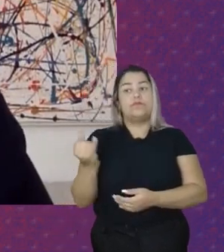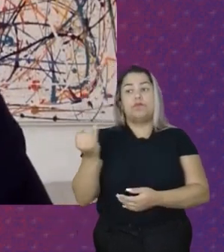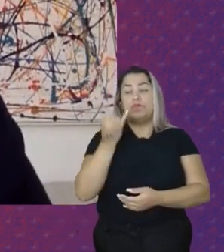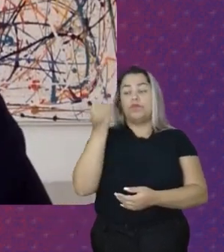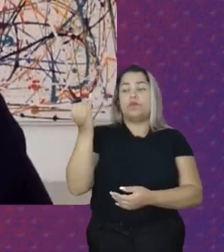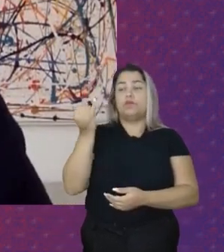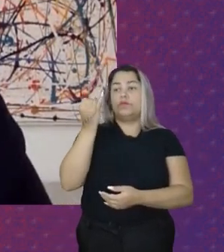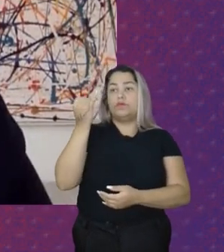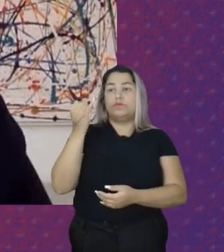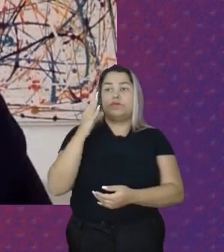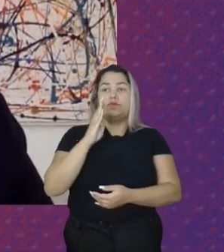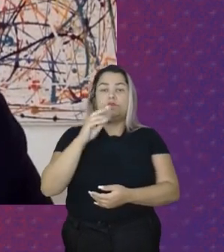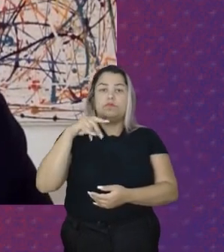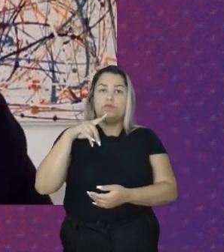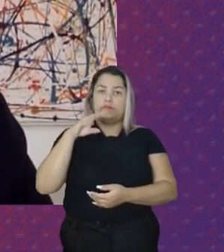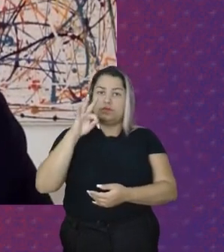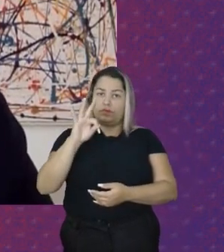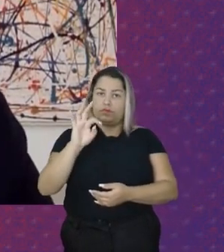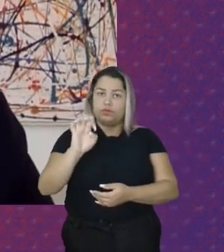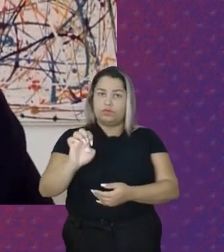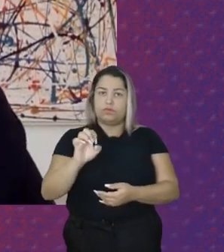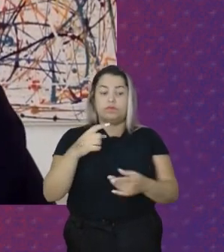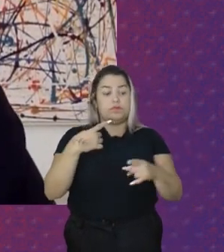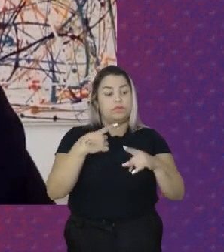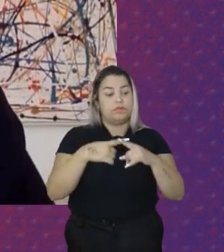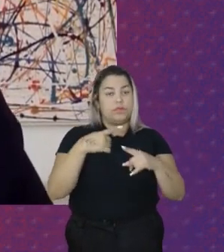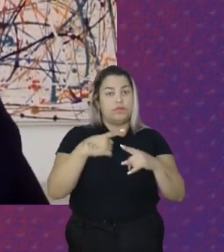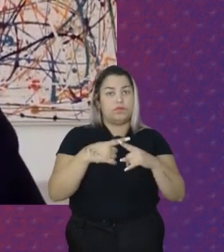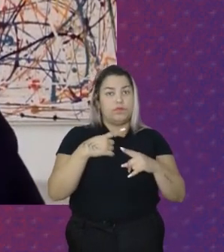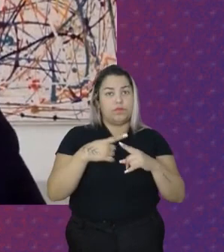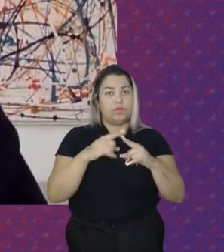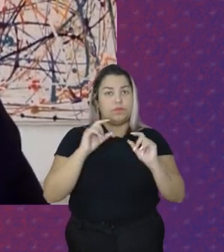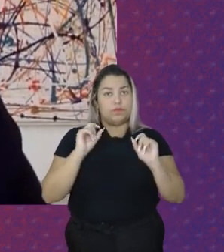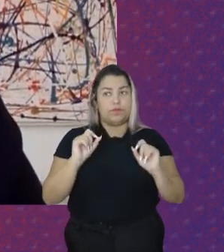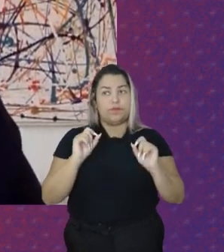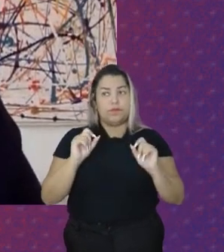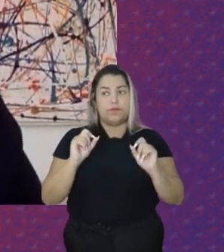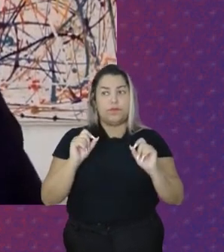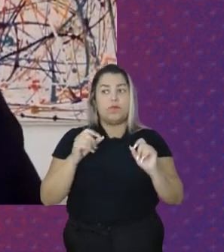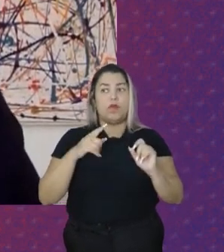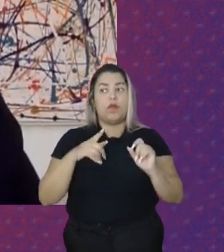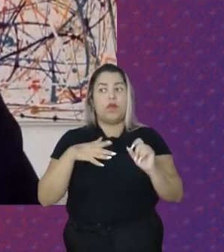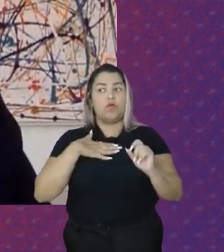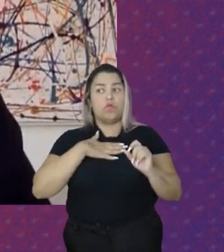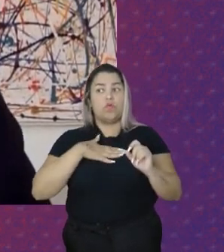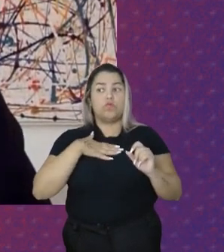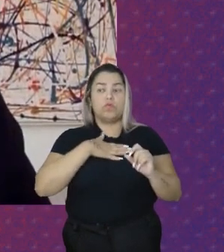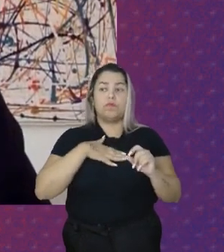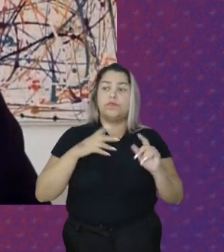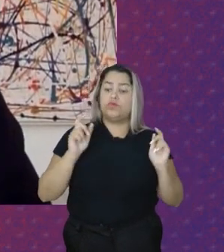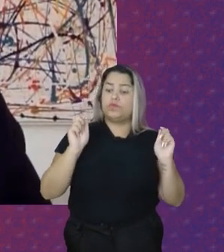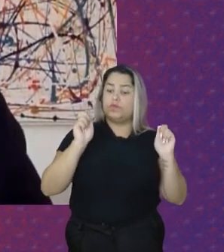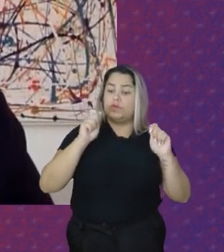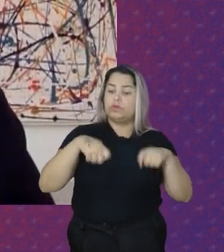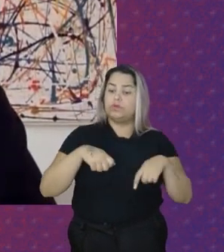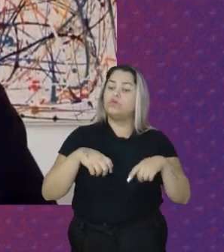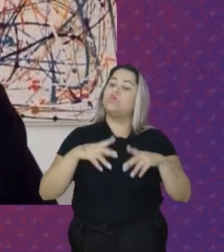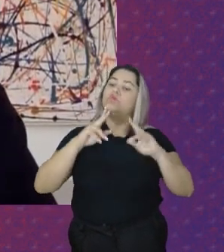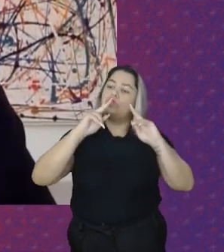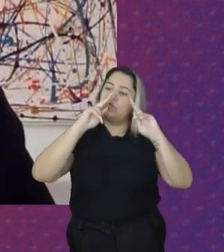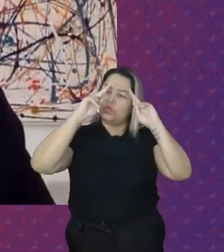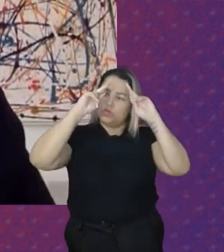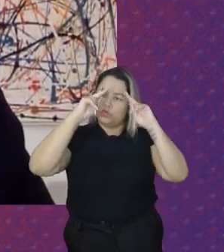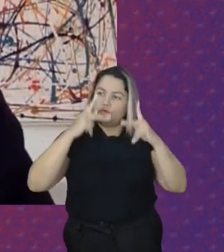Para o bem viver Porque ele Se destina A satisfação De necessidades Humanas